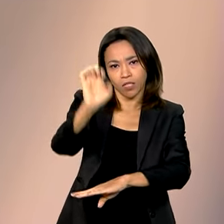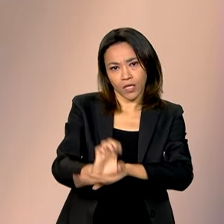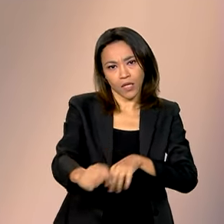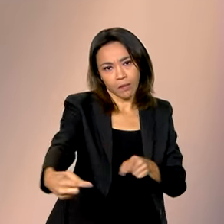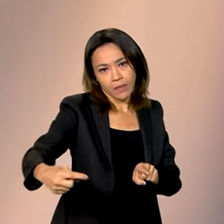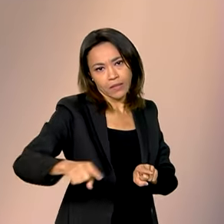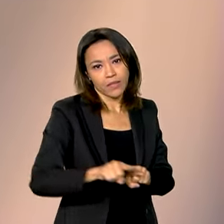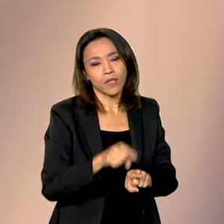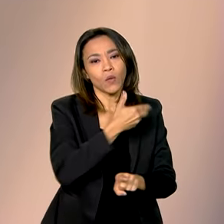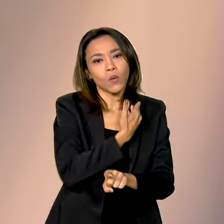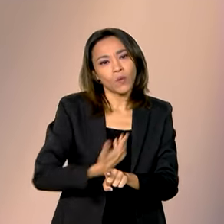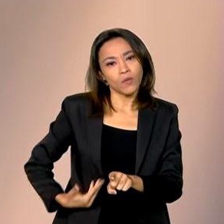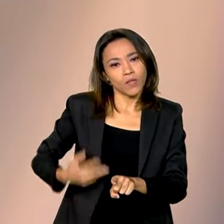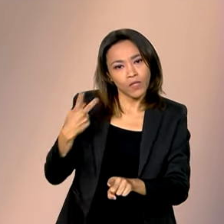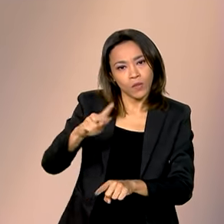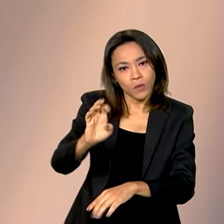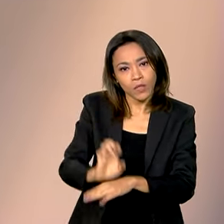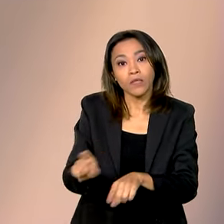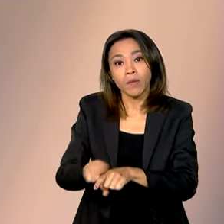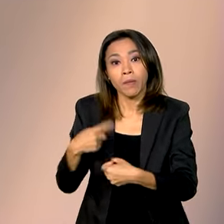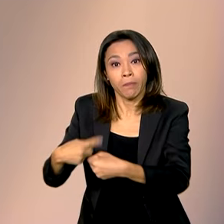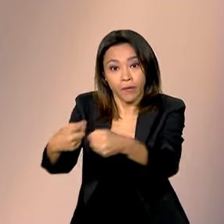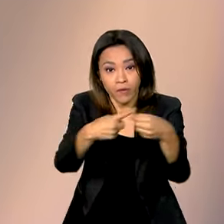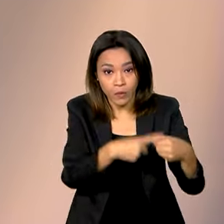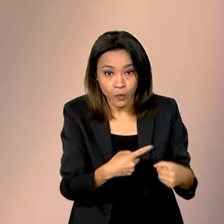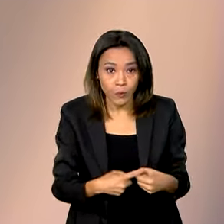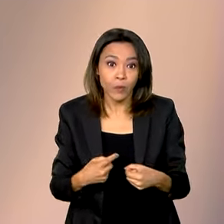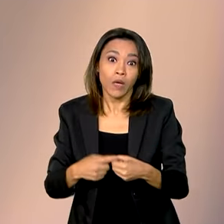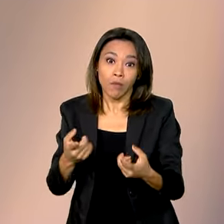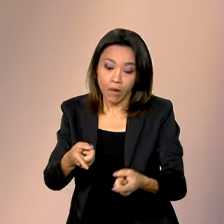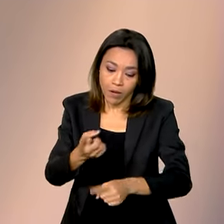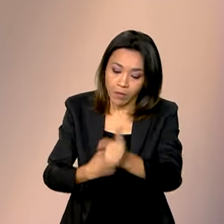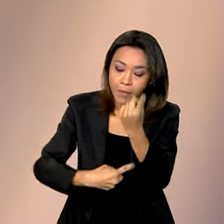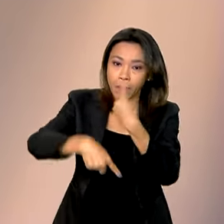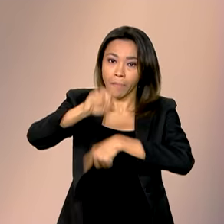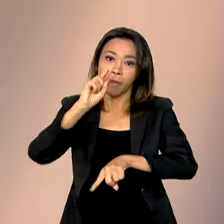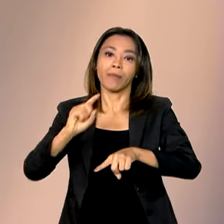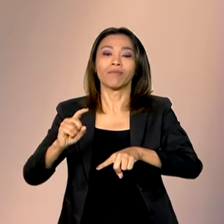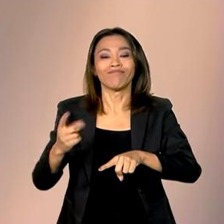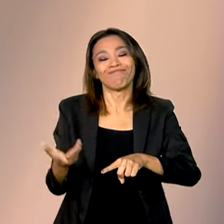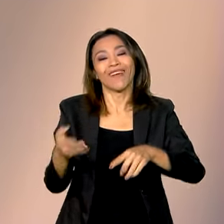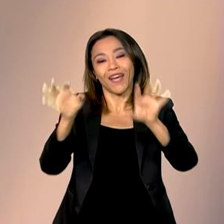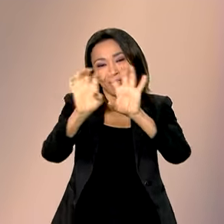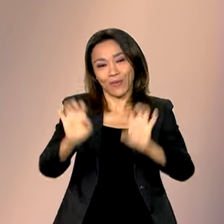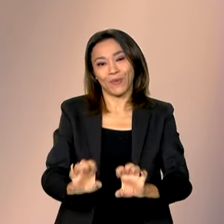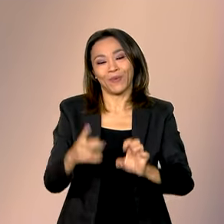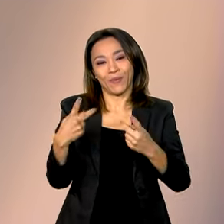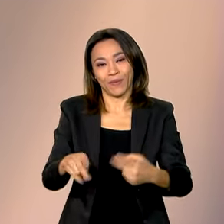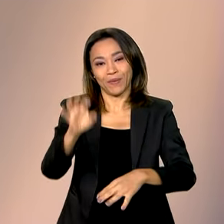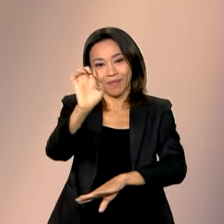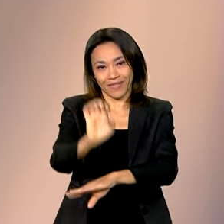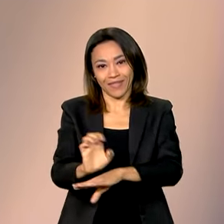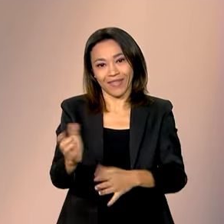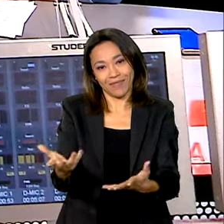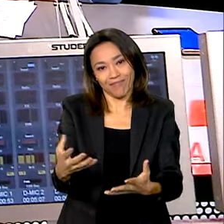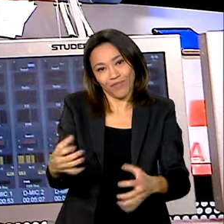estadual e as prefeituras para reconstruir o Rio Grande do Sul atingido por essas fortes chuvas.